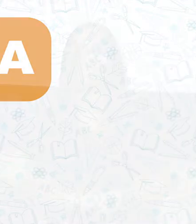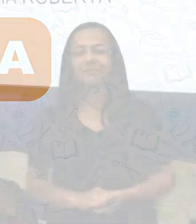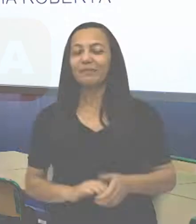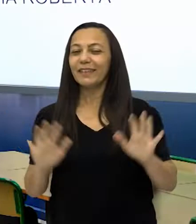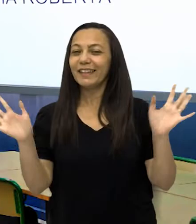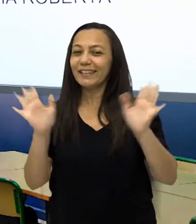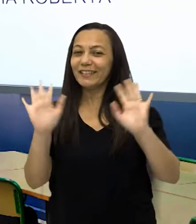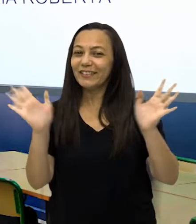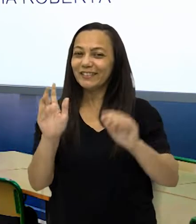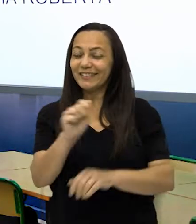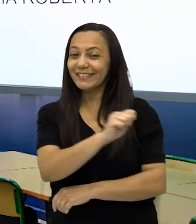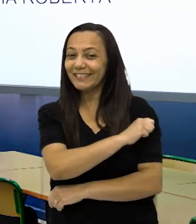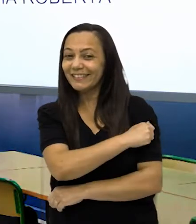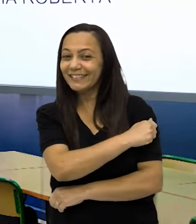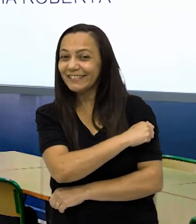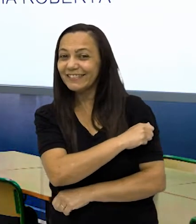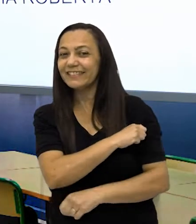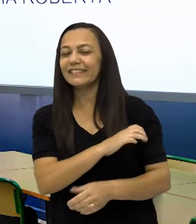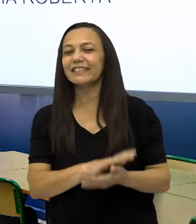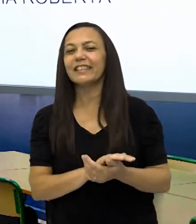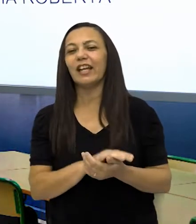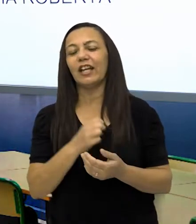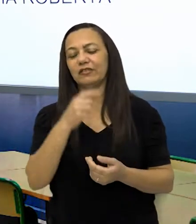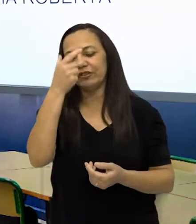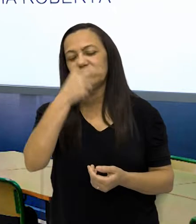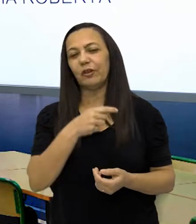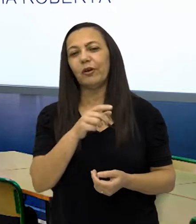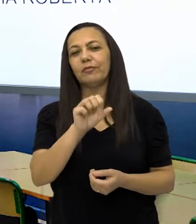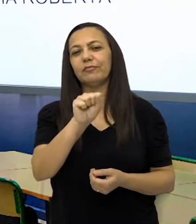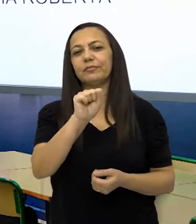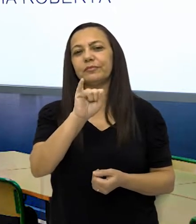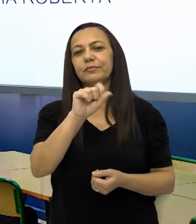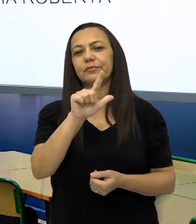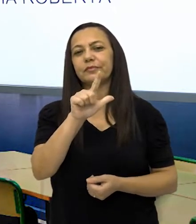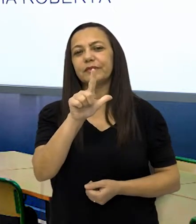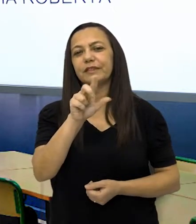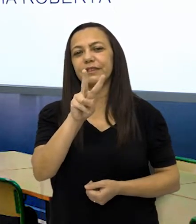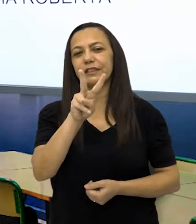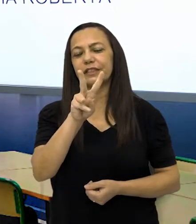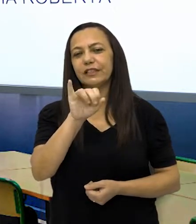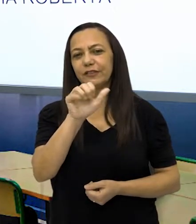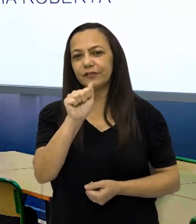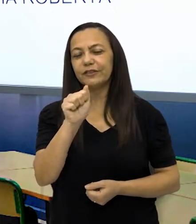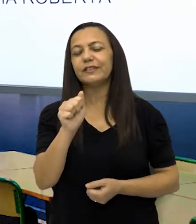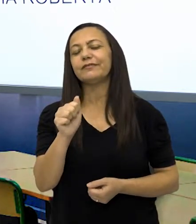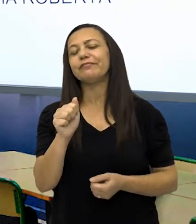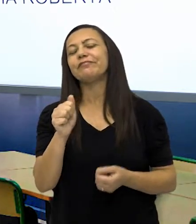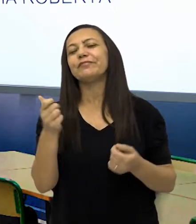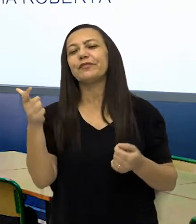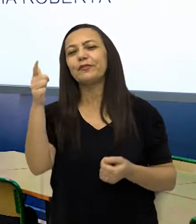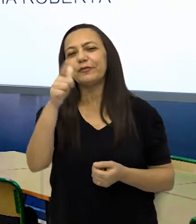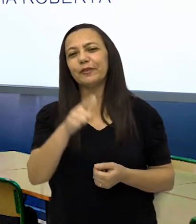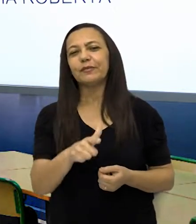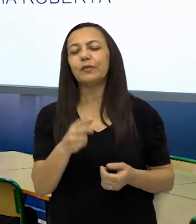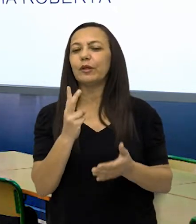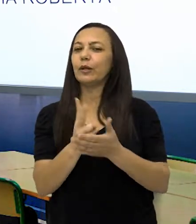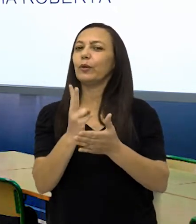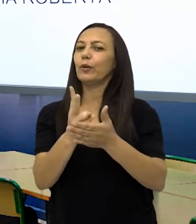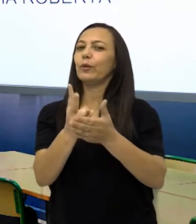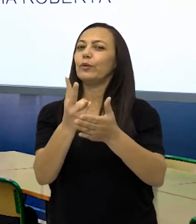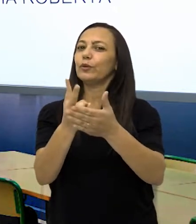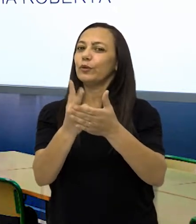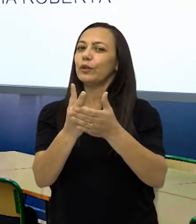Olá, estudantes! Eu sou a professora Silvia Roberta e estou aqui de volta para continuarmos